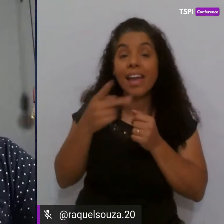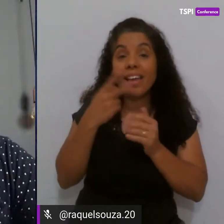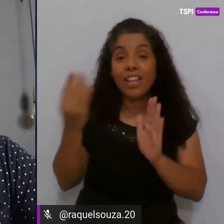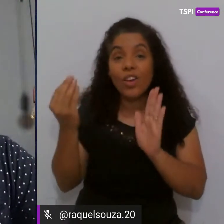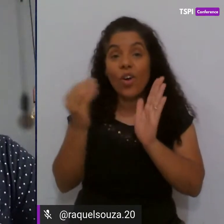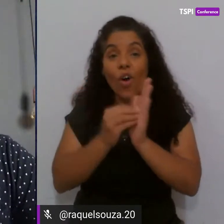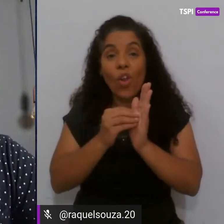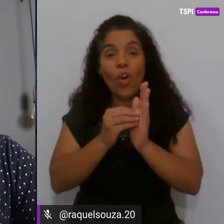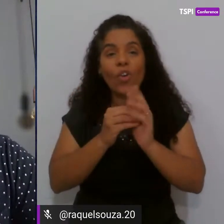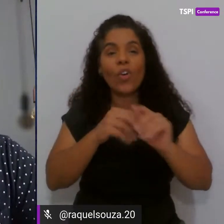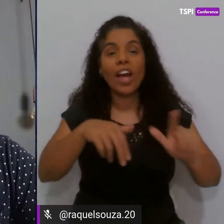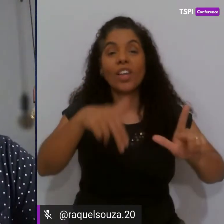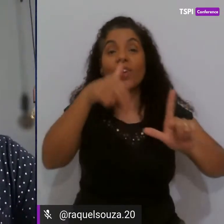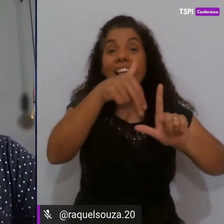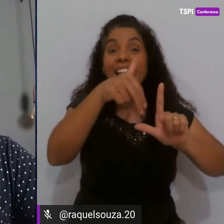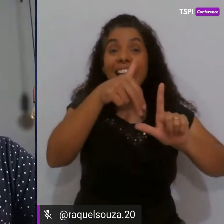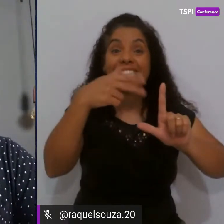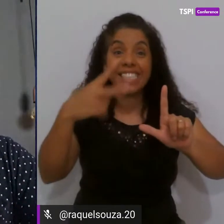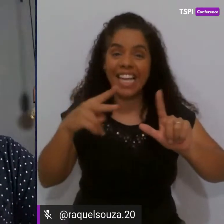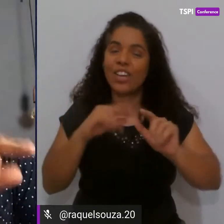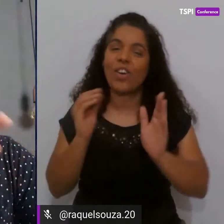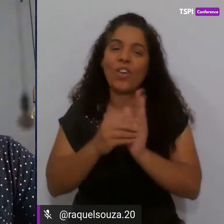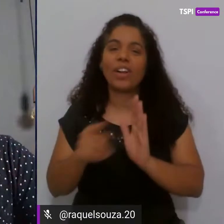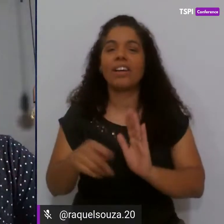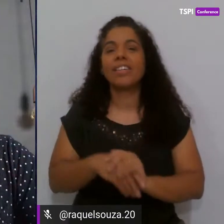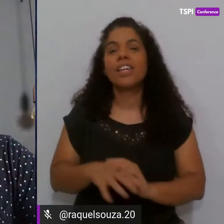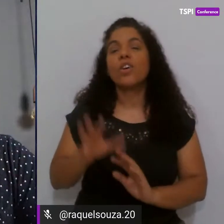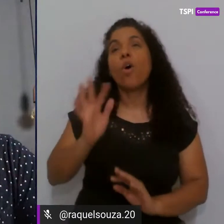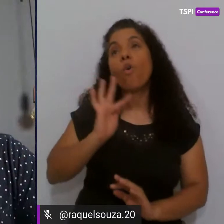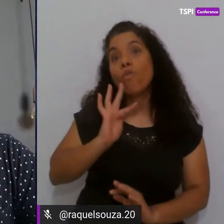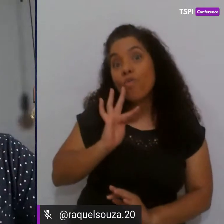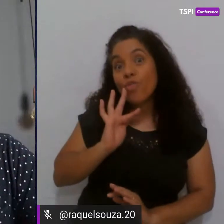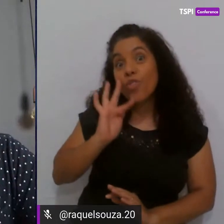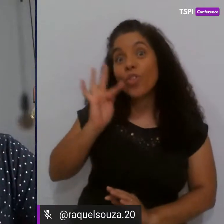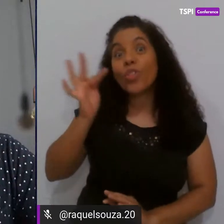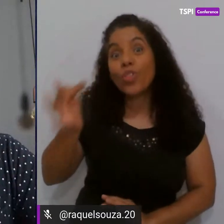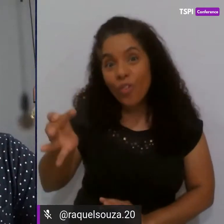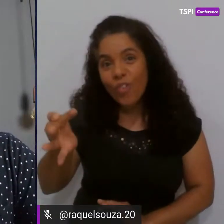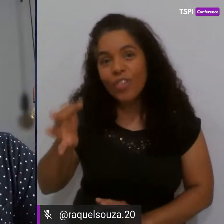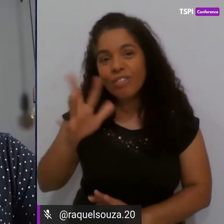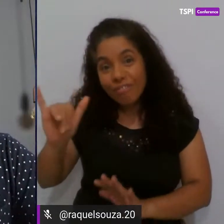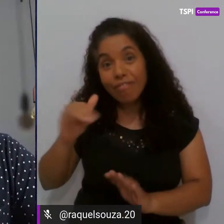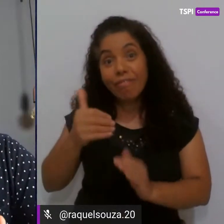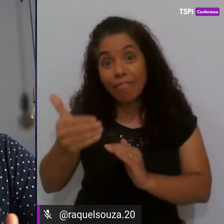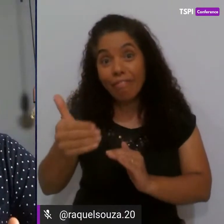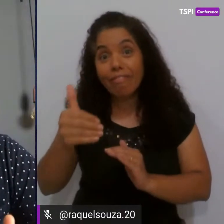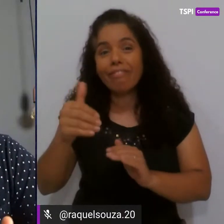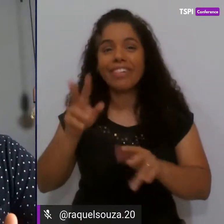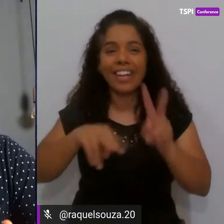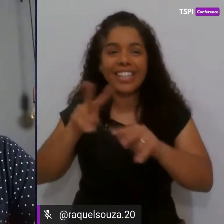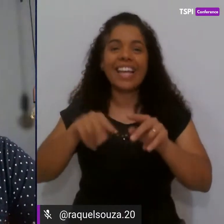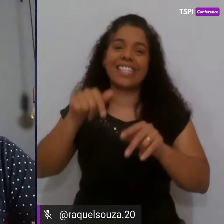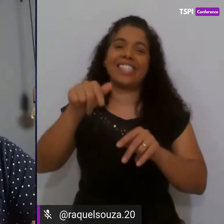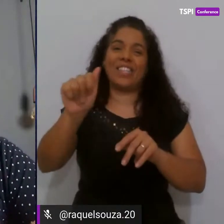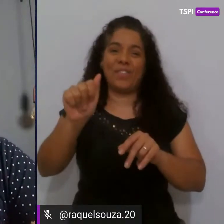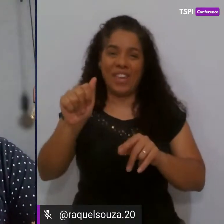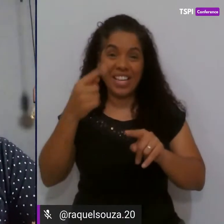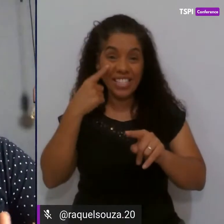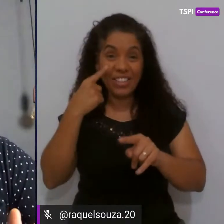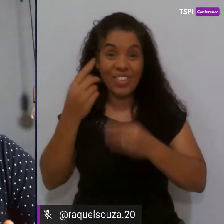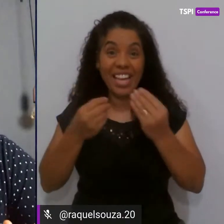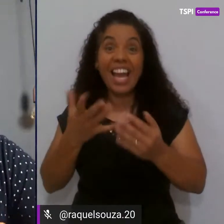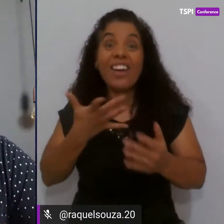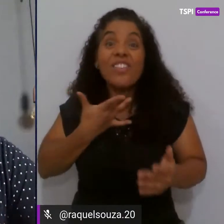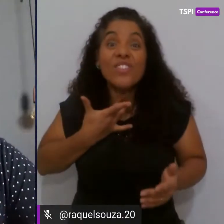no LinkedIn dele ele colocou assim futuro analista de Keyway para vocês entenderem ali o tamanho da